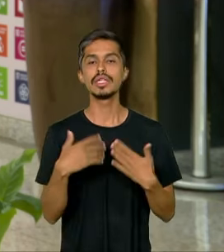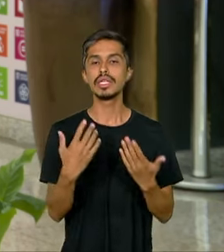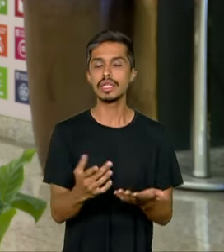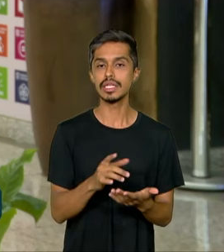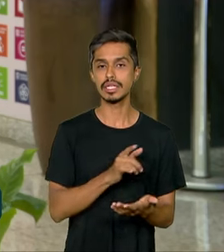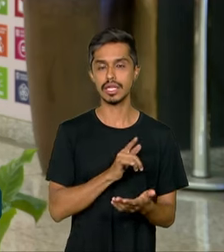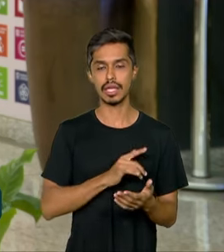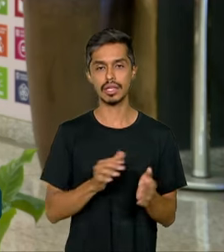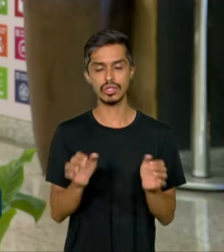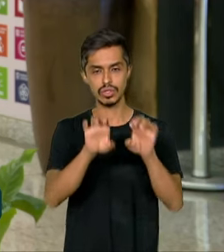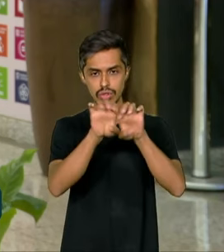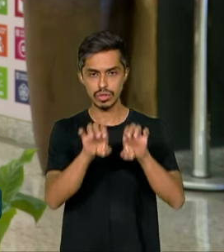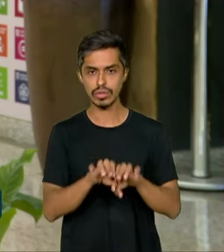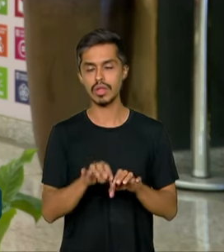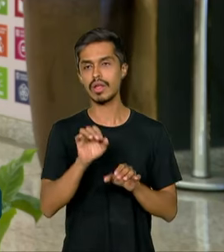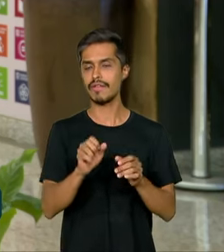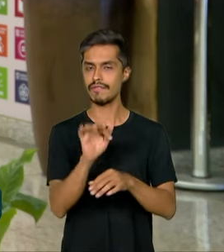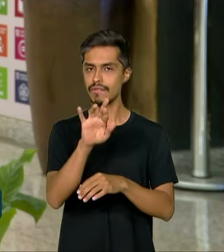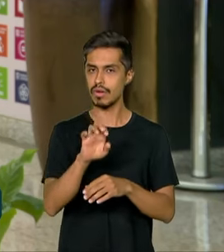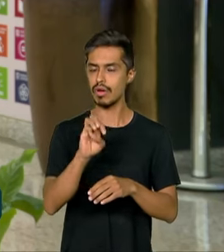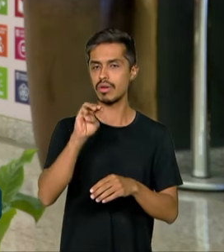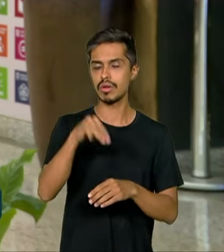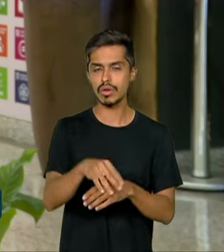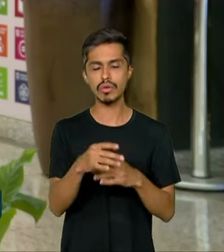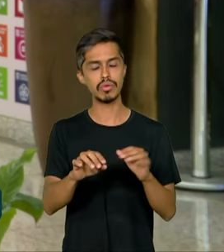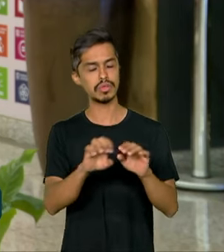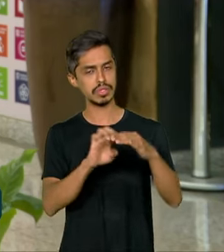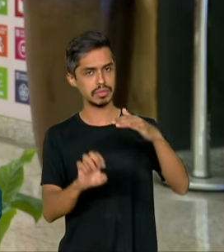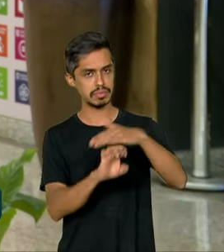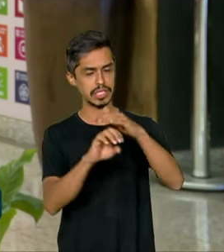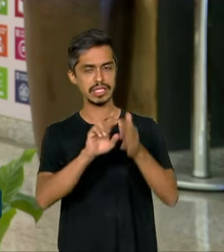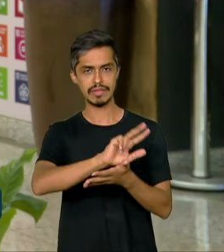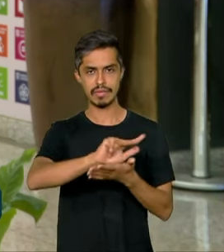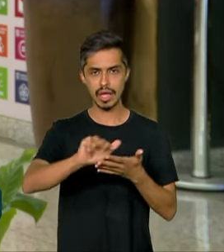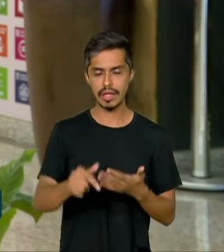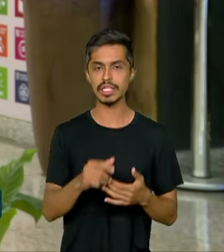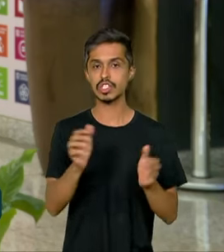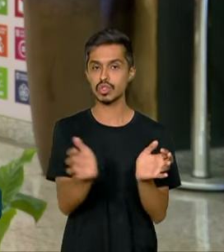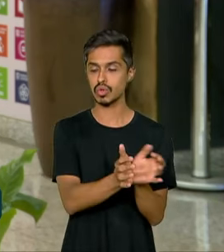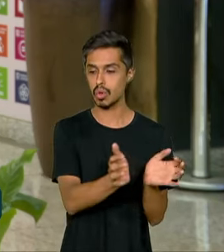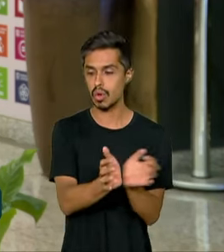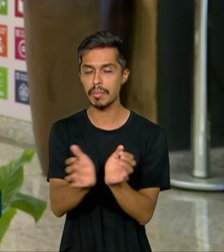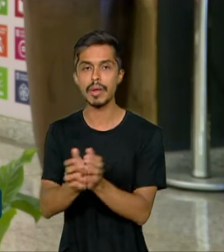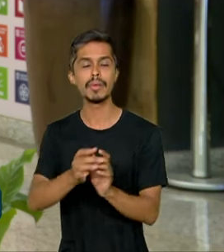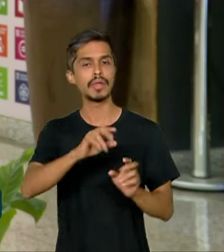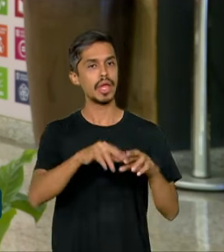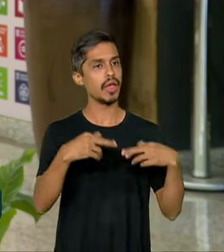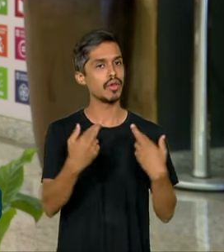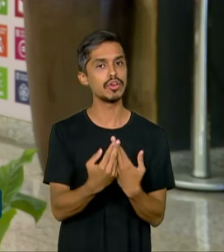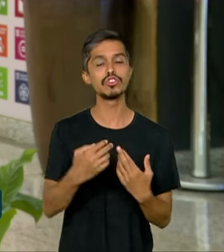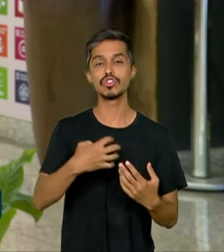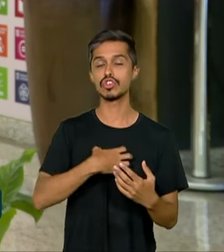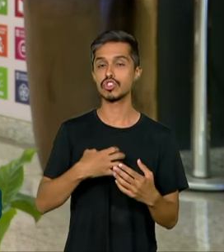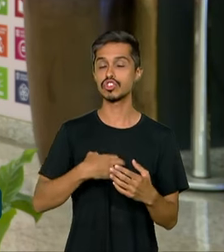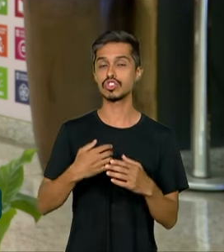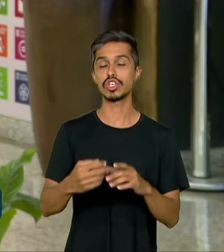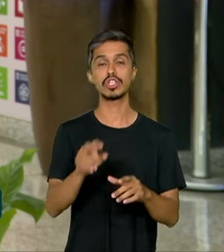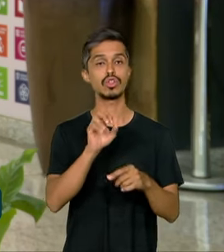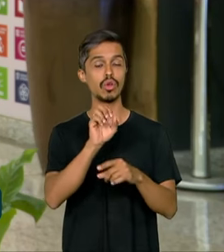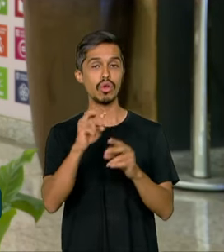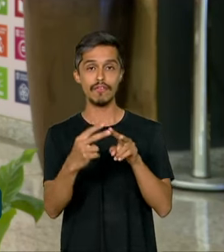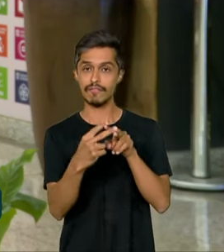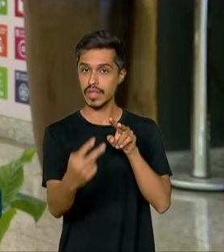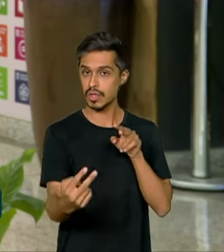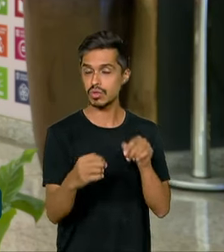estrutura do Fórum Empresarial. Esses grupos vão se reunir mensalmente de forma virtual para discutir